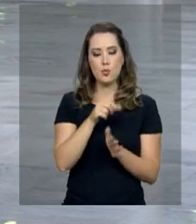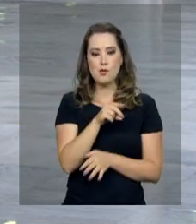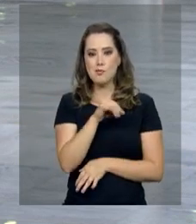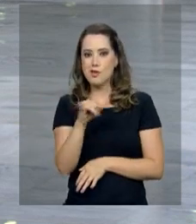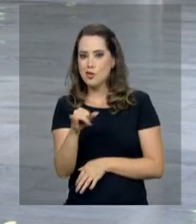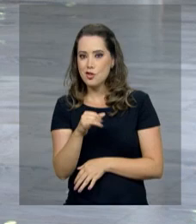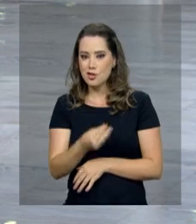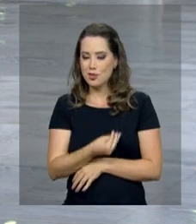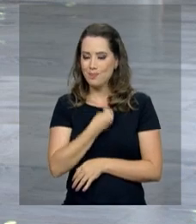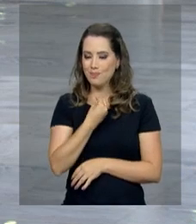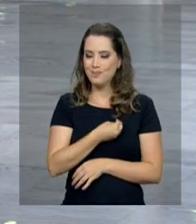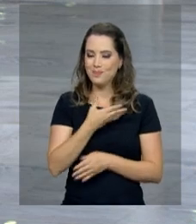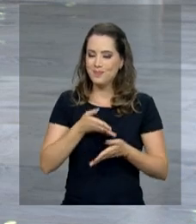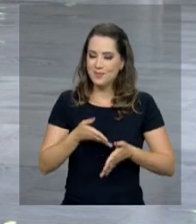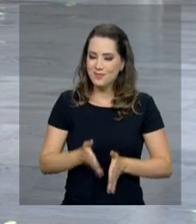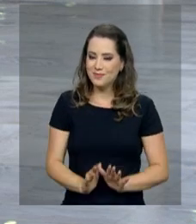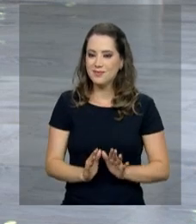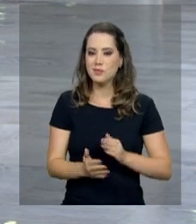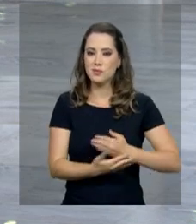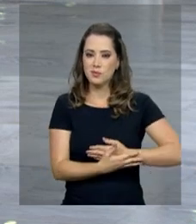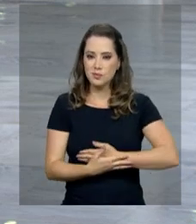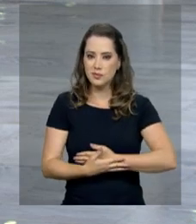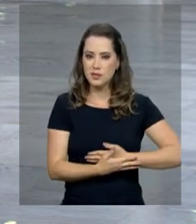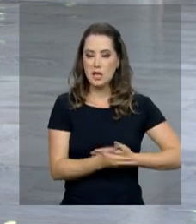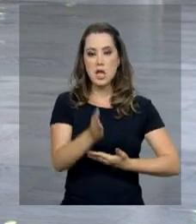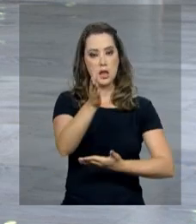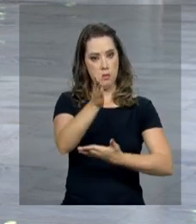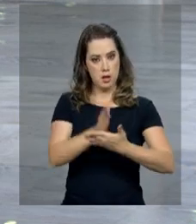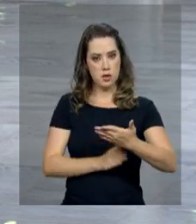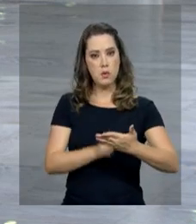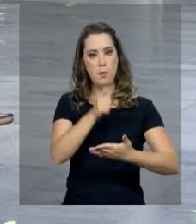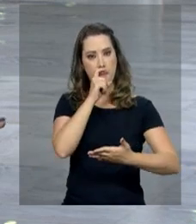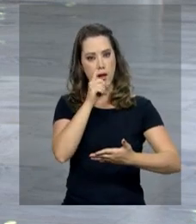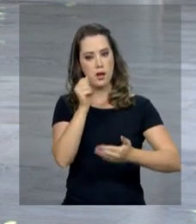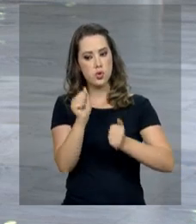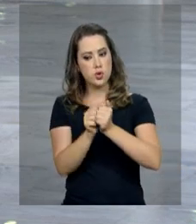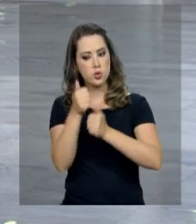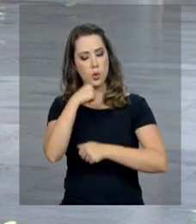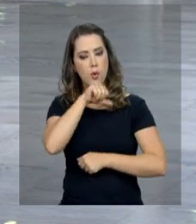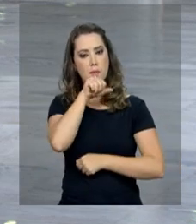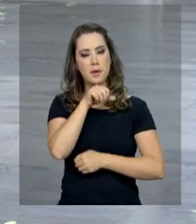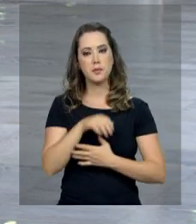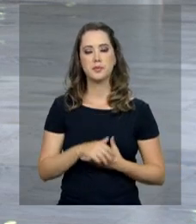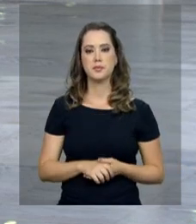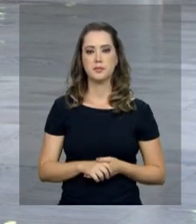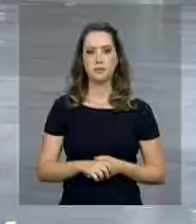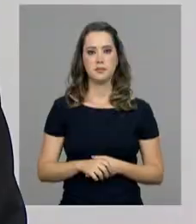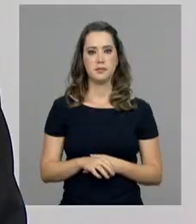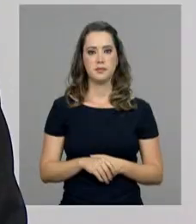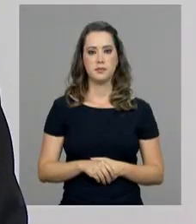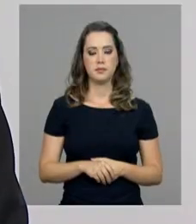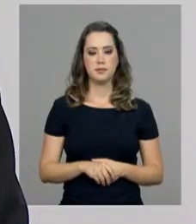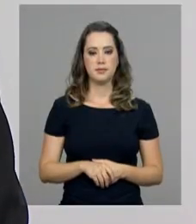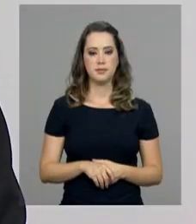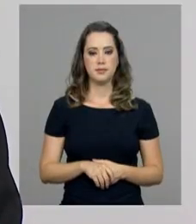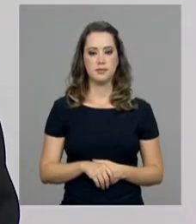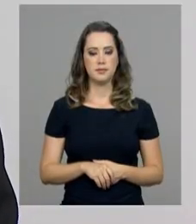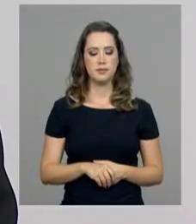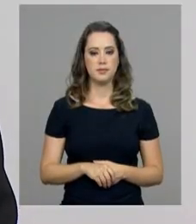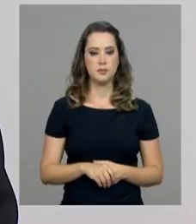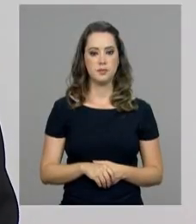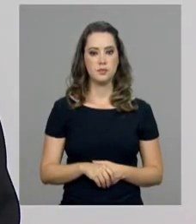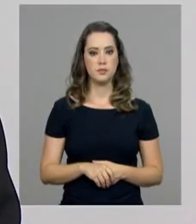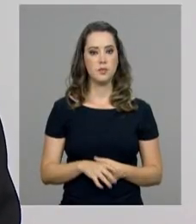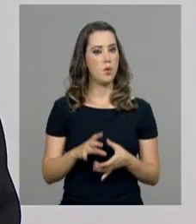nasce, e também da divisão de tarefas entre os pais dessa criança. Vamos ouvi-lo. Uma